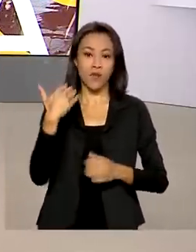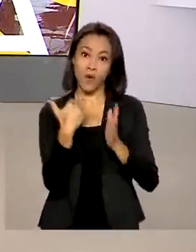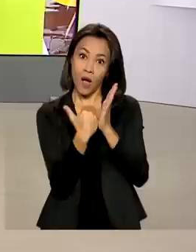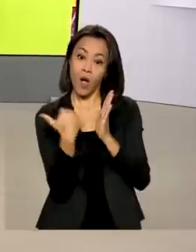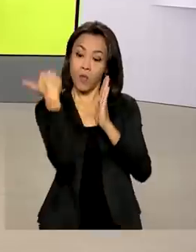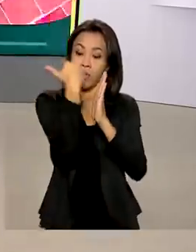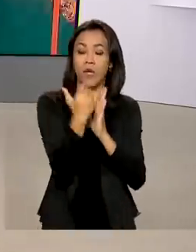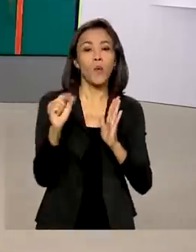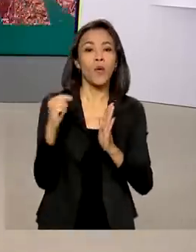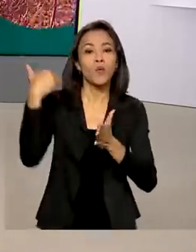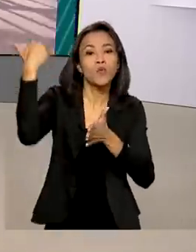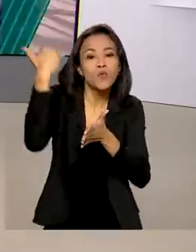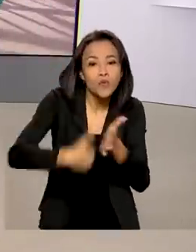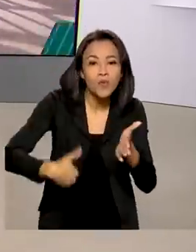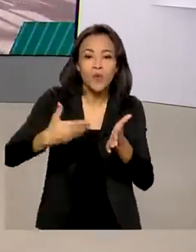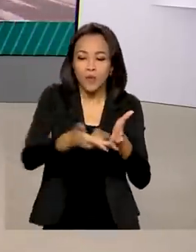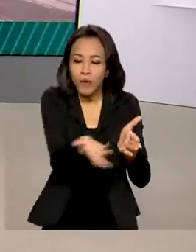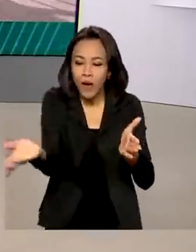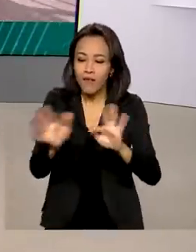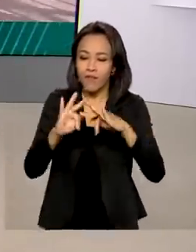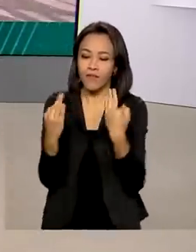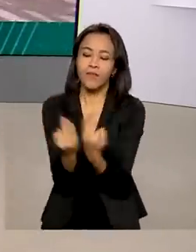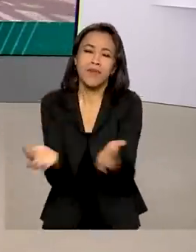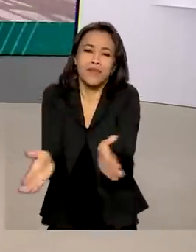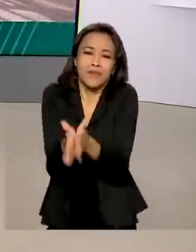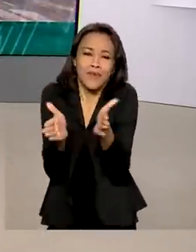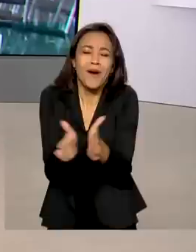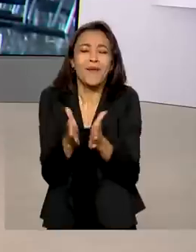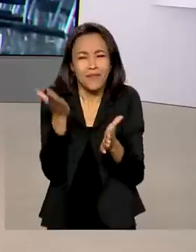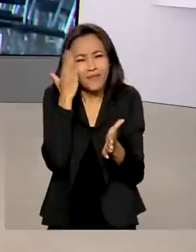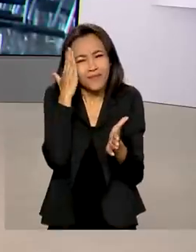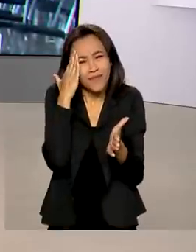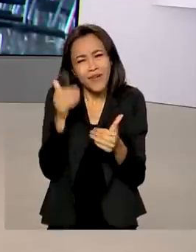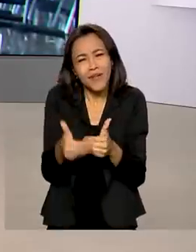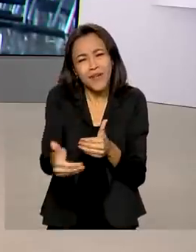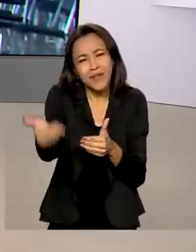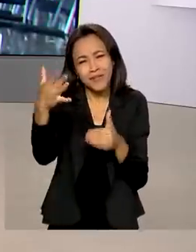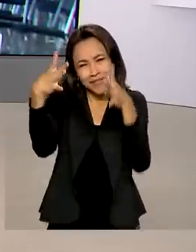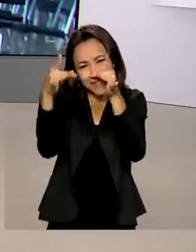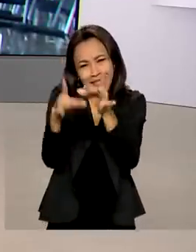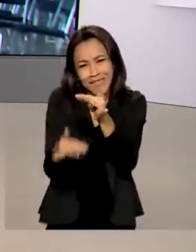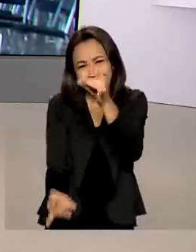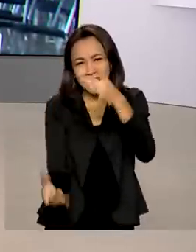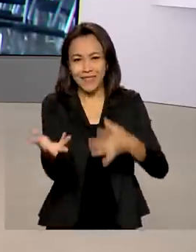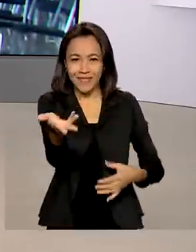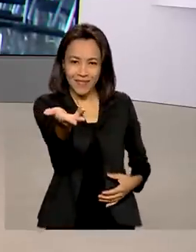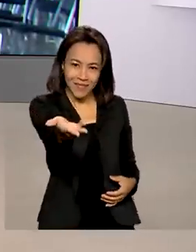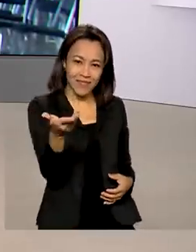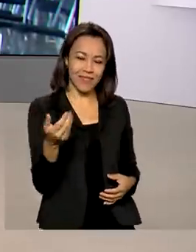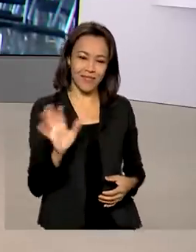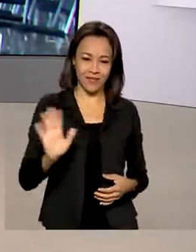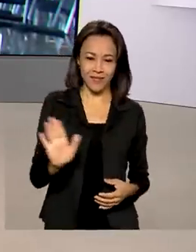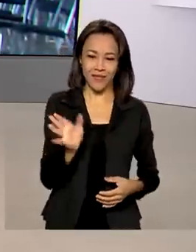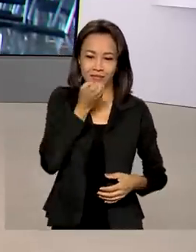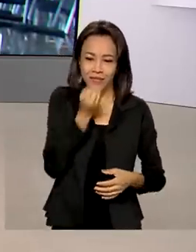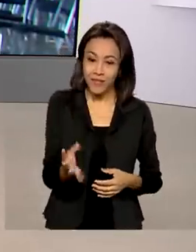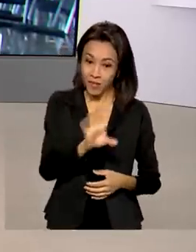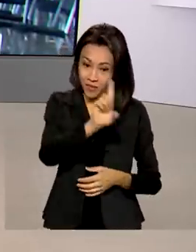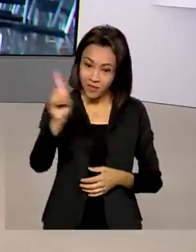do programa de habitação para famílias de baixa renda. Vamos saber os detalhes ao vivo, então, com Glauco de Queiroz. Oi, Glauco, bom dia pra você.